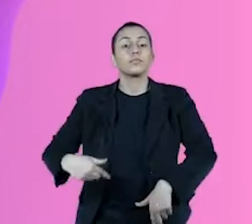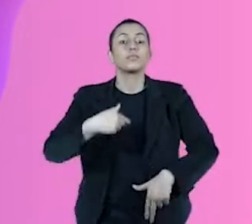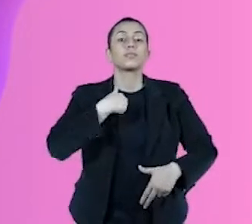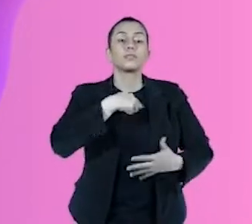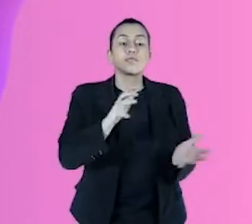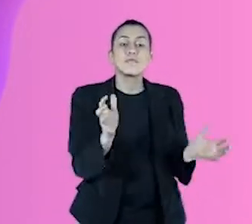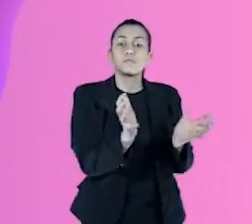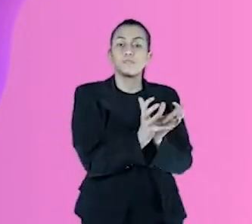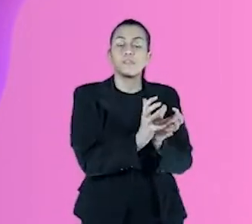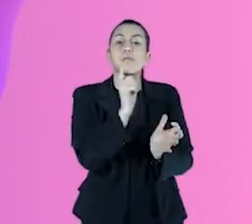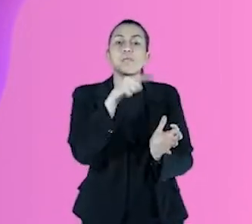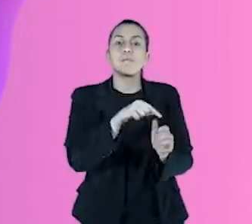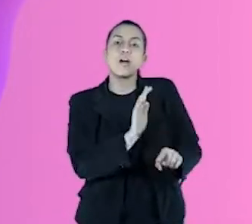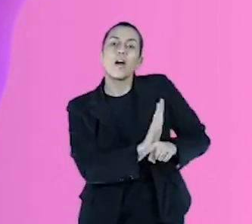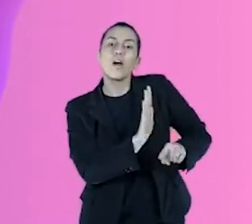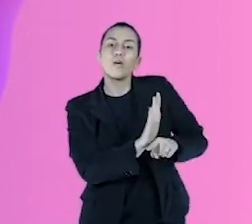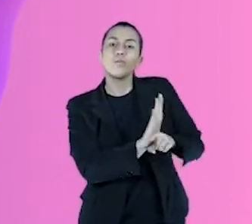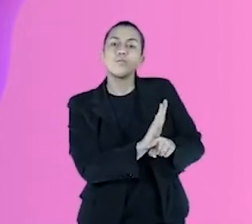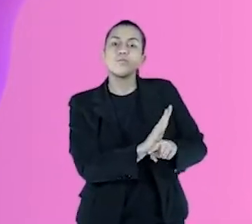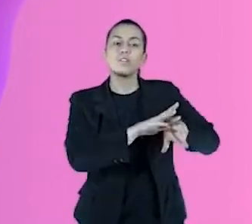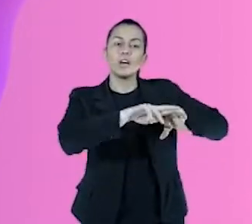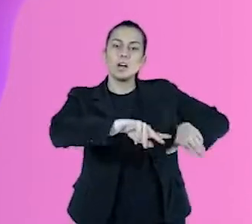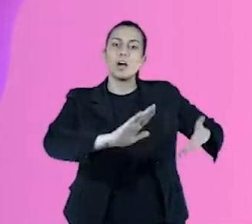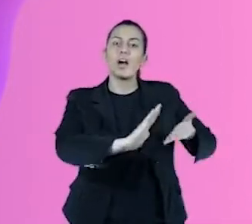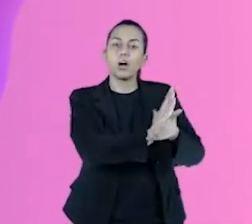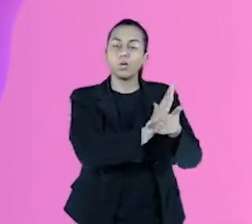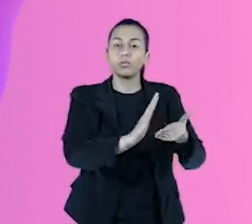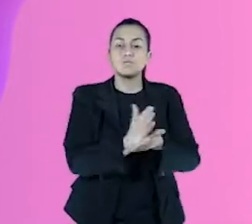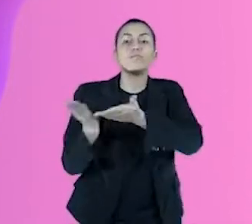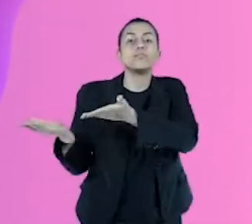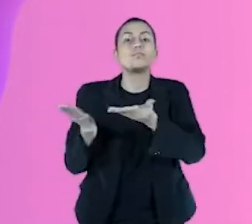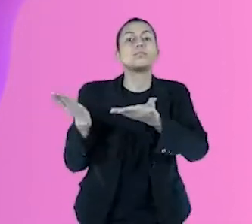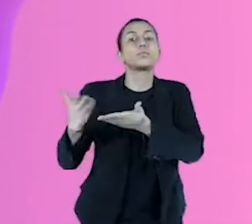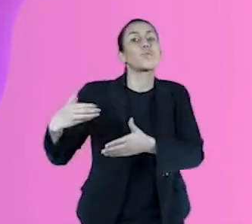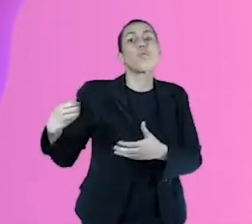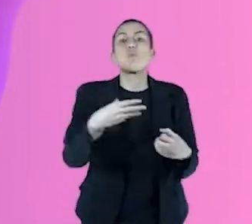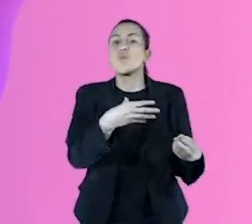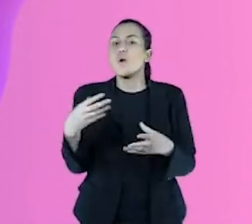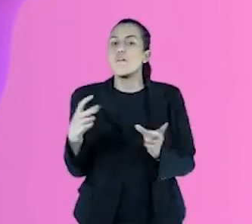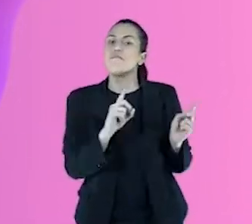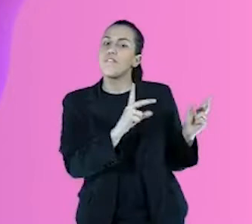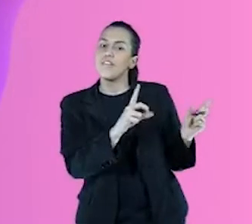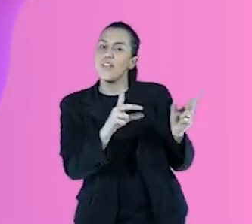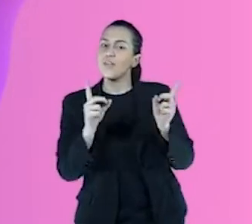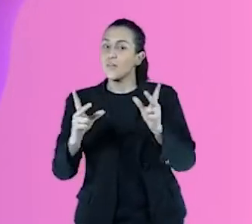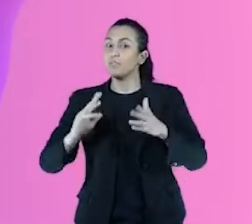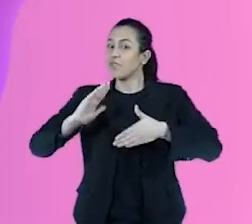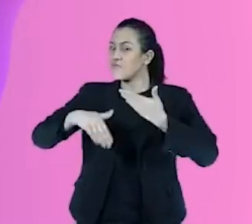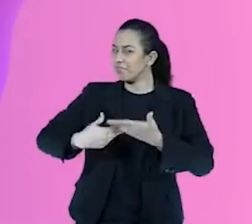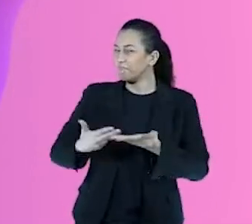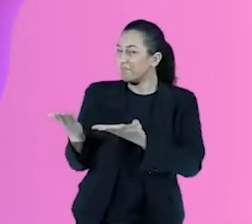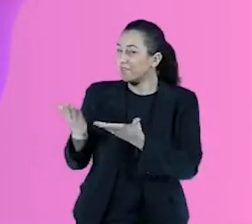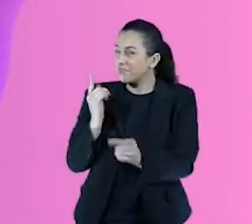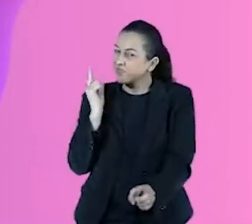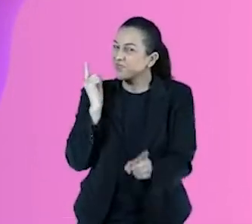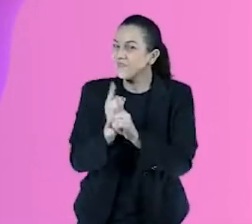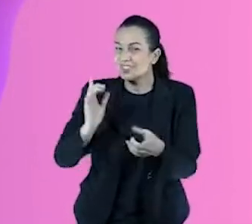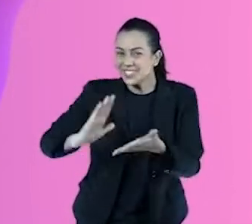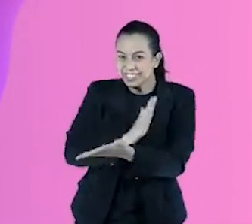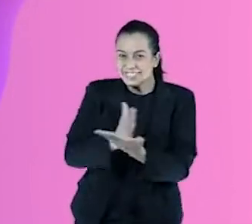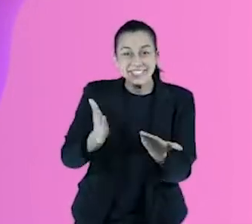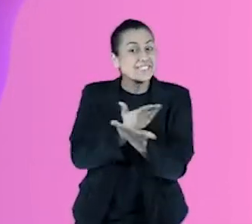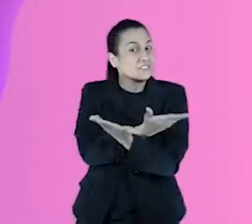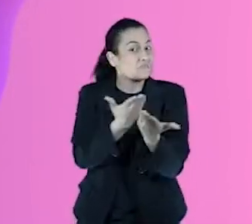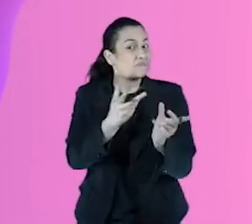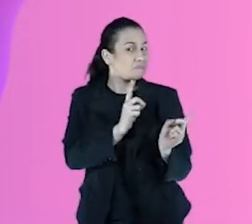é desenvolver os vendedores parceiros e trazer novos vendedores para a Amazon. Então, realmente eu espero que ao fim dessa conversa hoje eu encontre algumas de